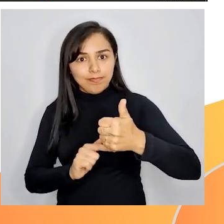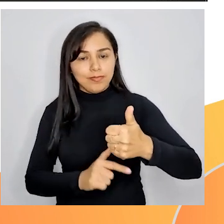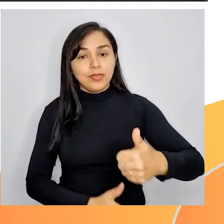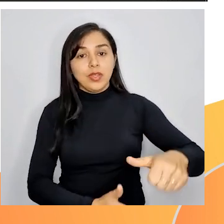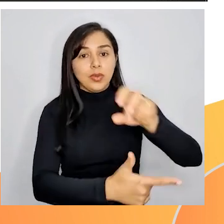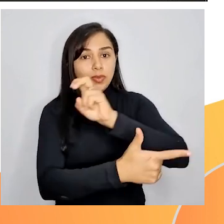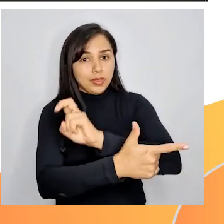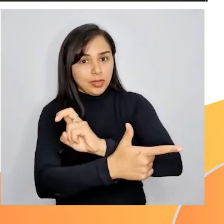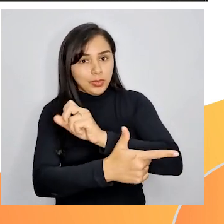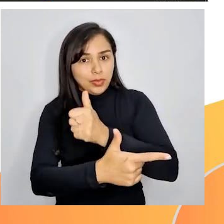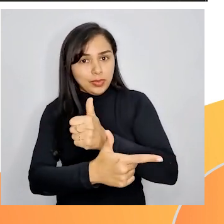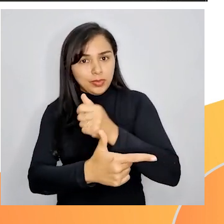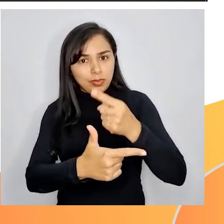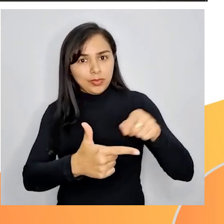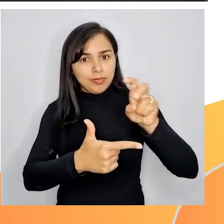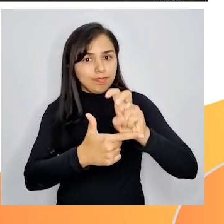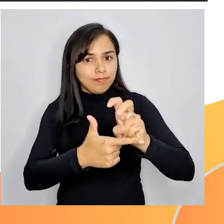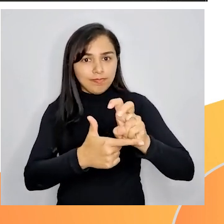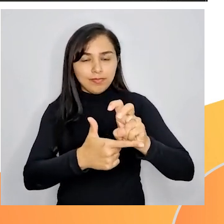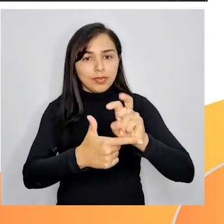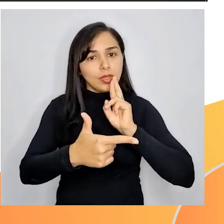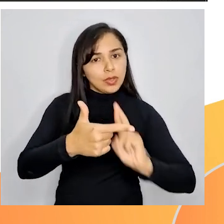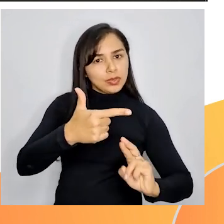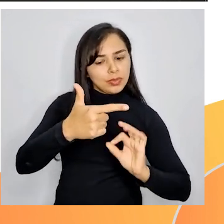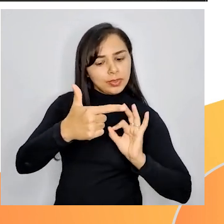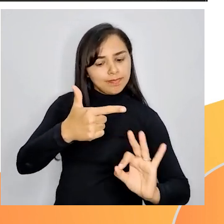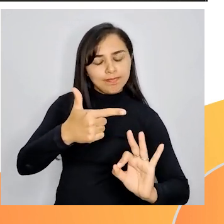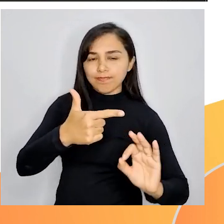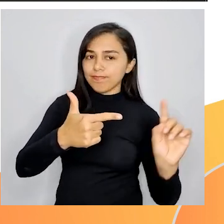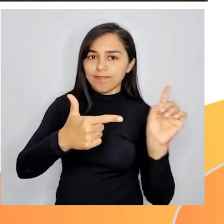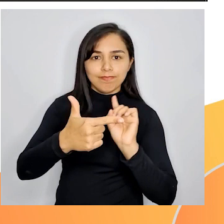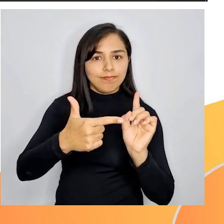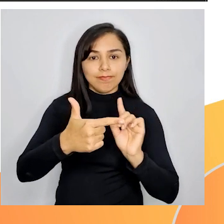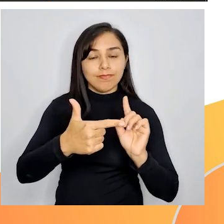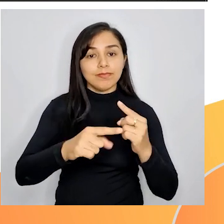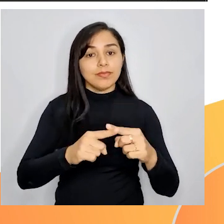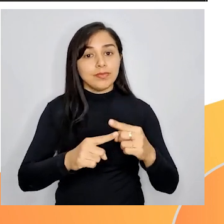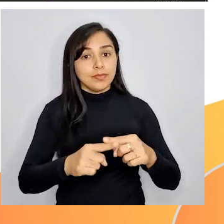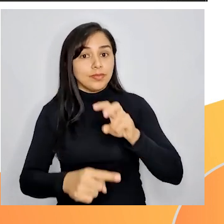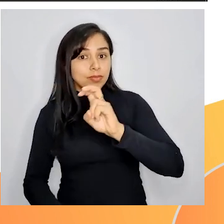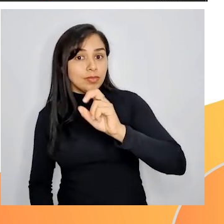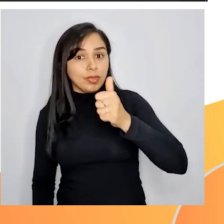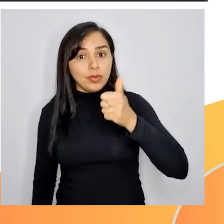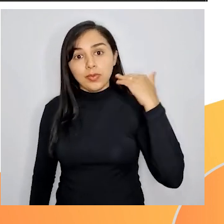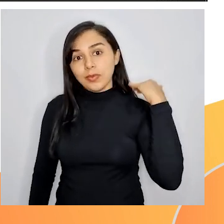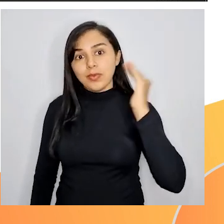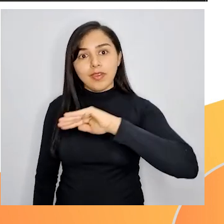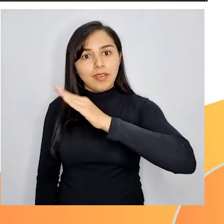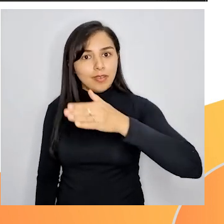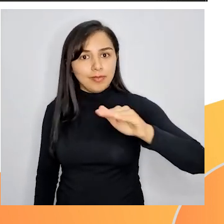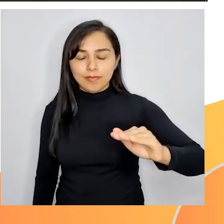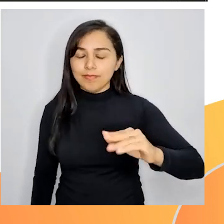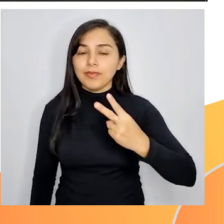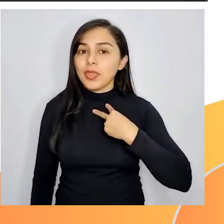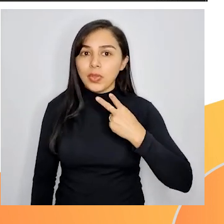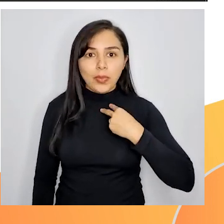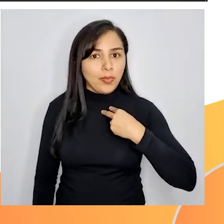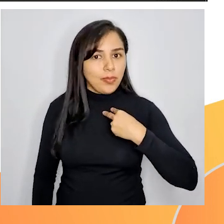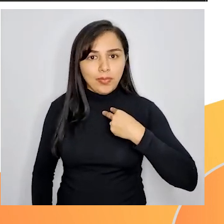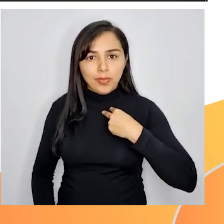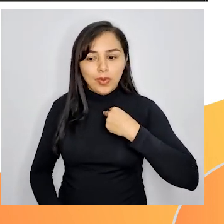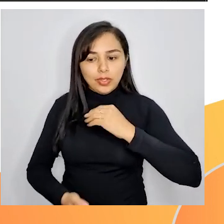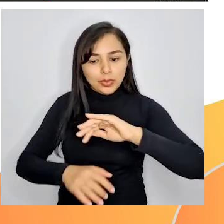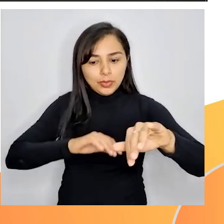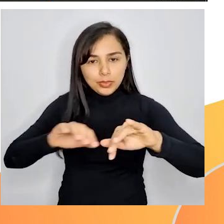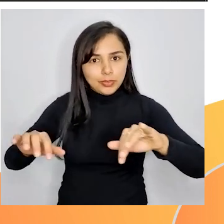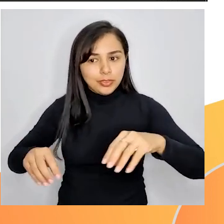dividir por 5 quando finaliza em 0 ou 5. Como são 51 camelos na letra C, não podemos dividir estes camelos